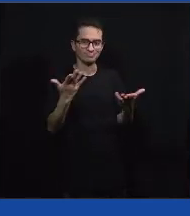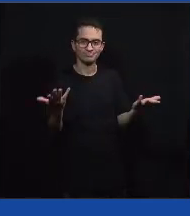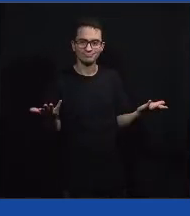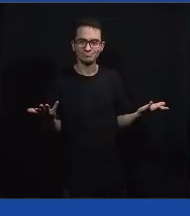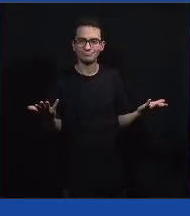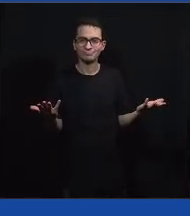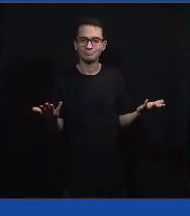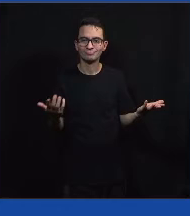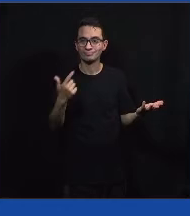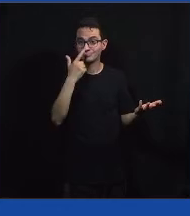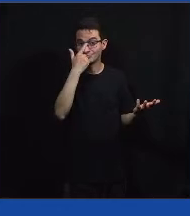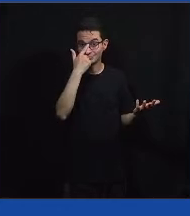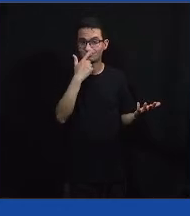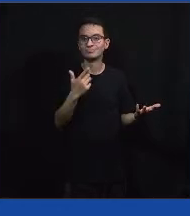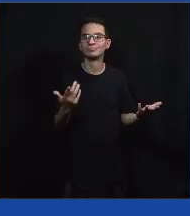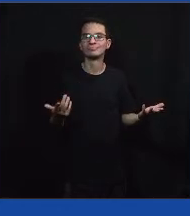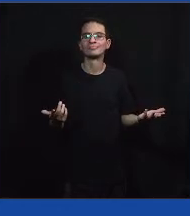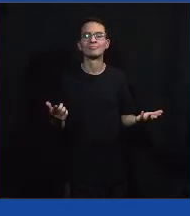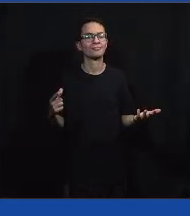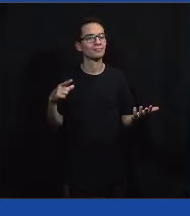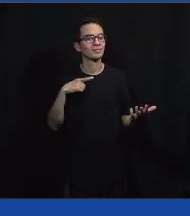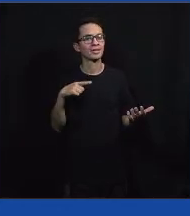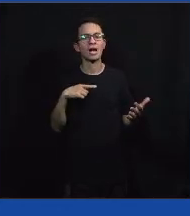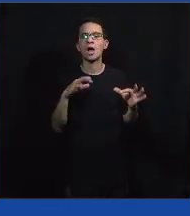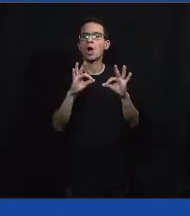Legal. Ótimo.